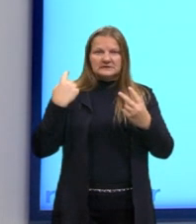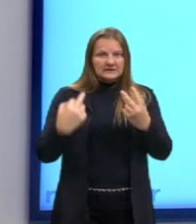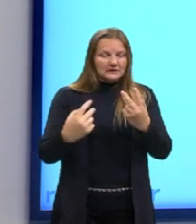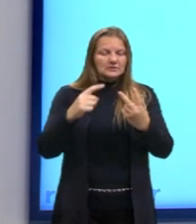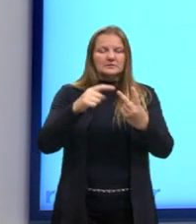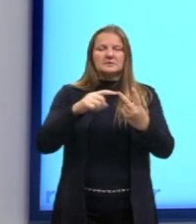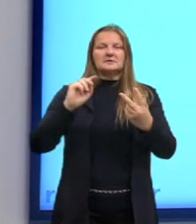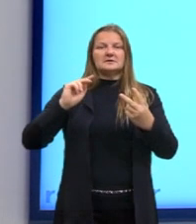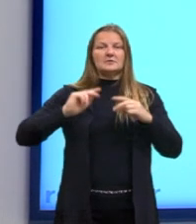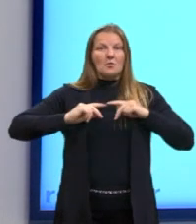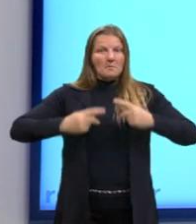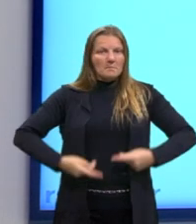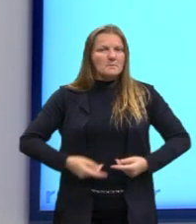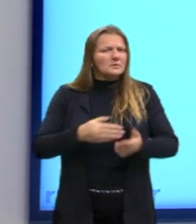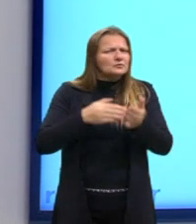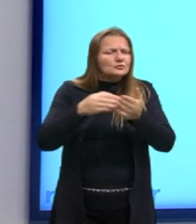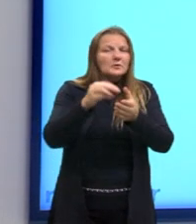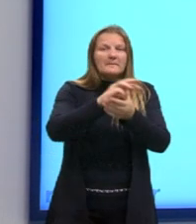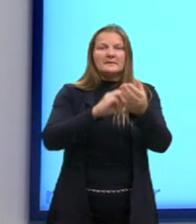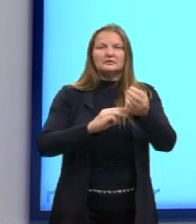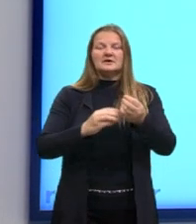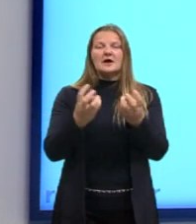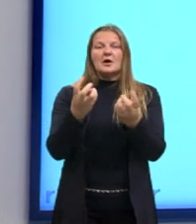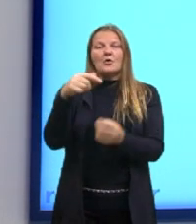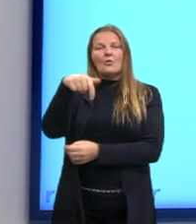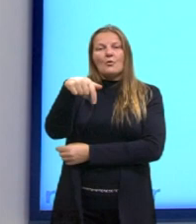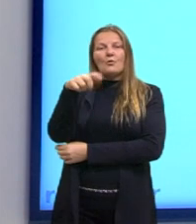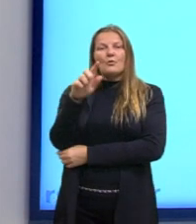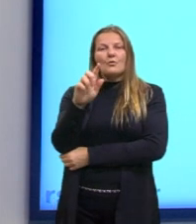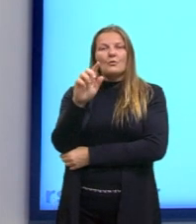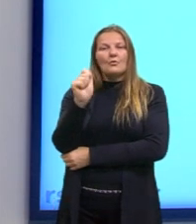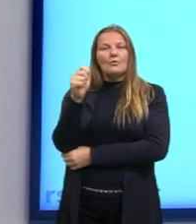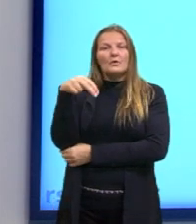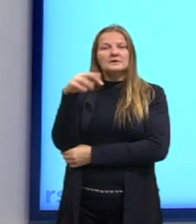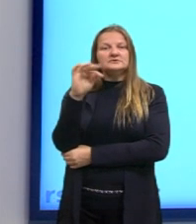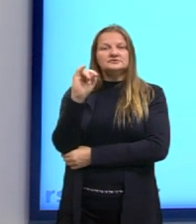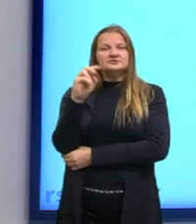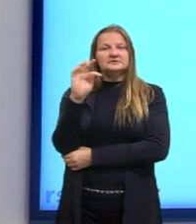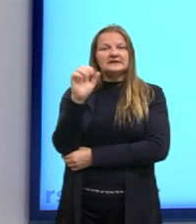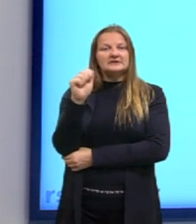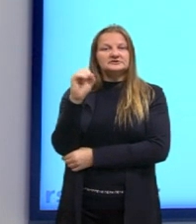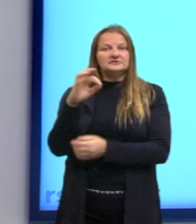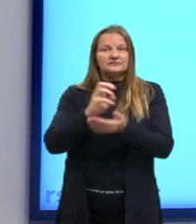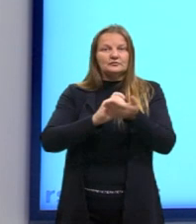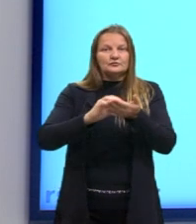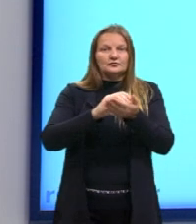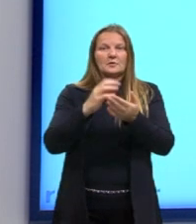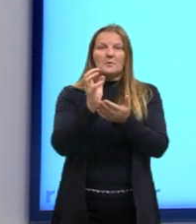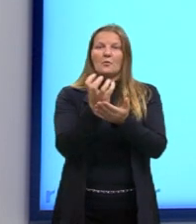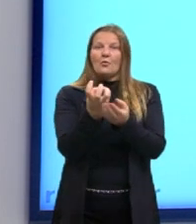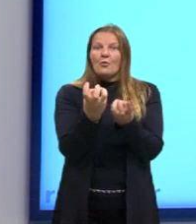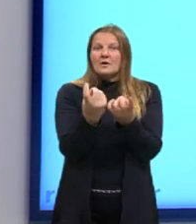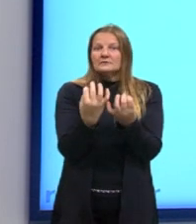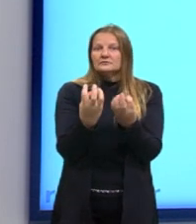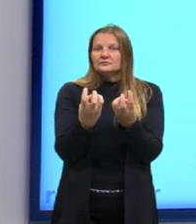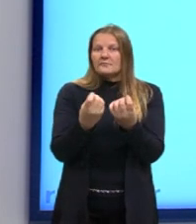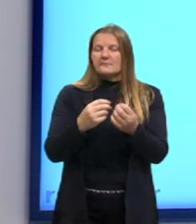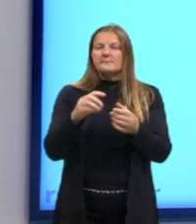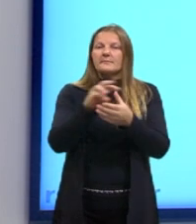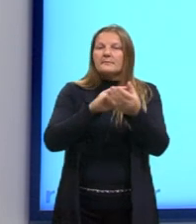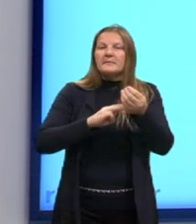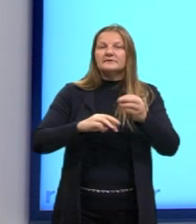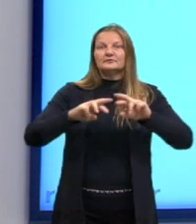método. Mas qual for a ciência, humana ou científica, nós temos que ter um método, sem dúvida, o